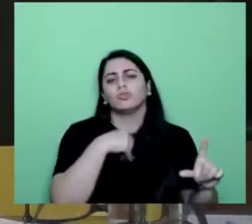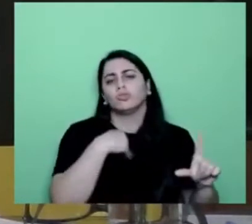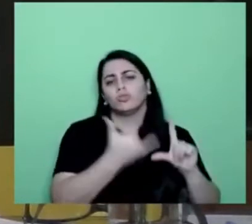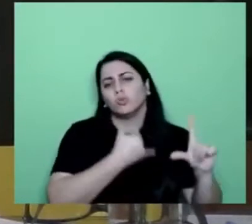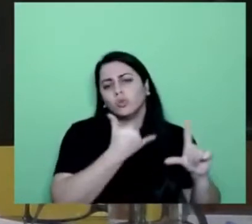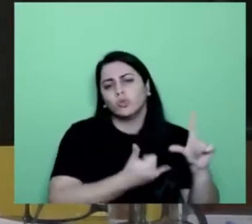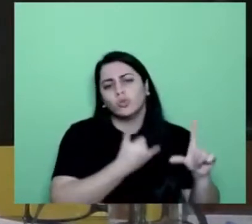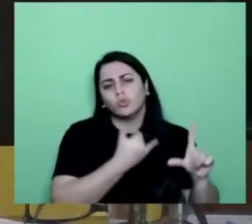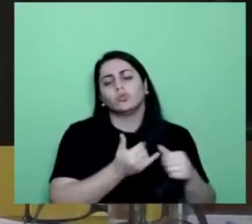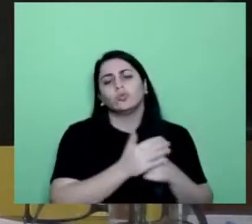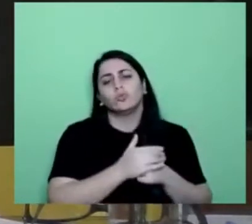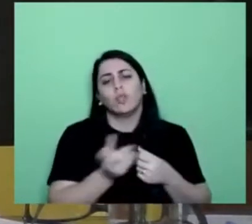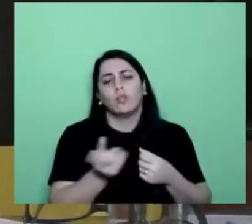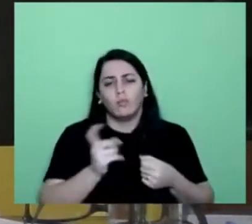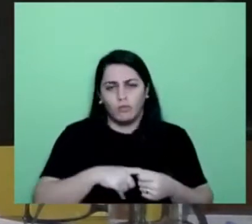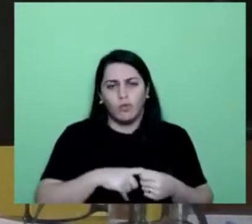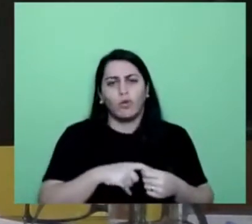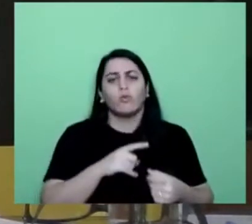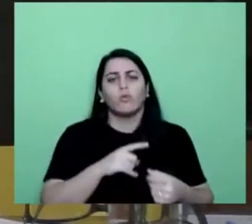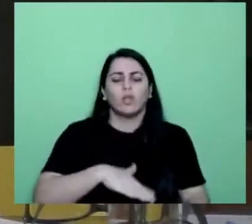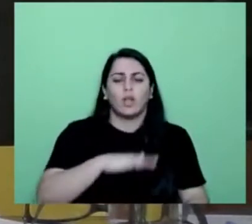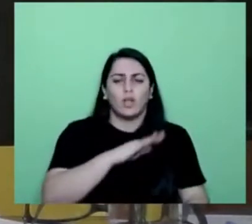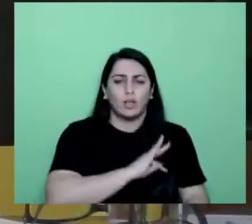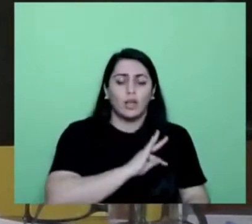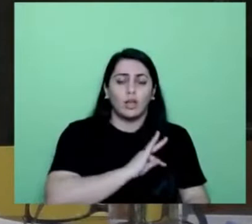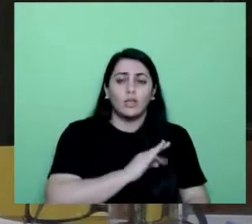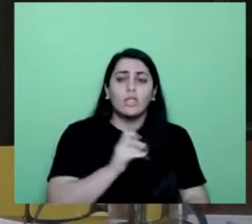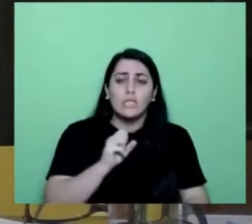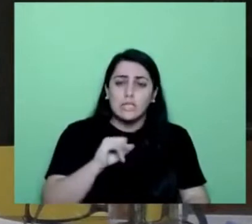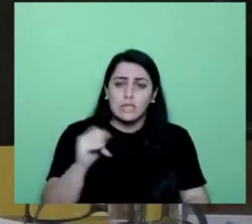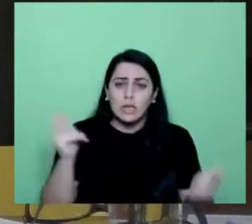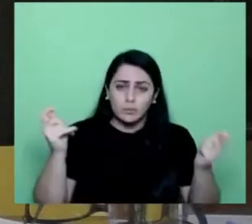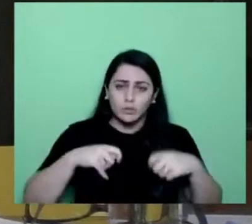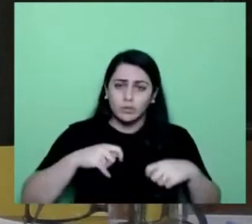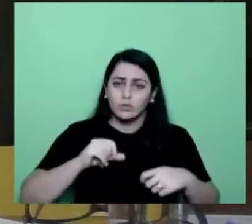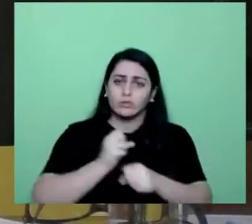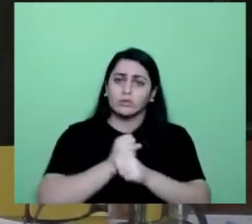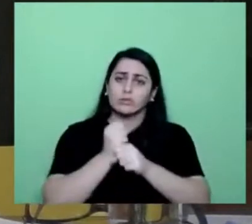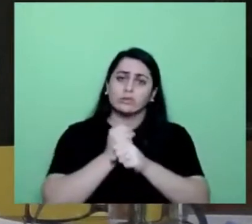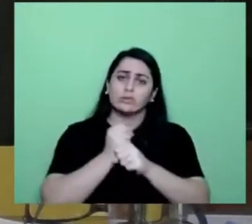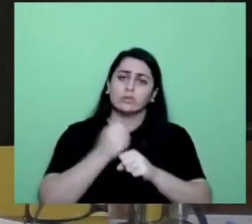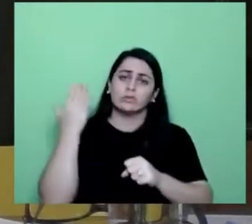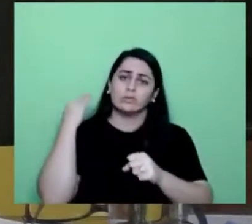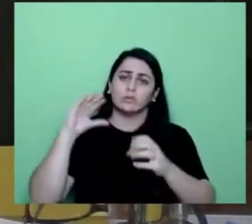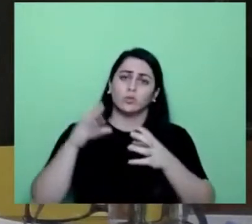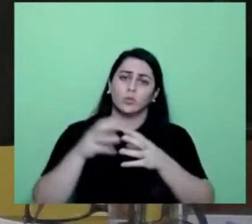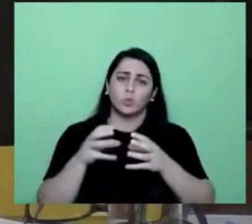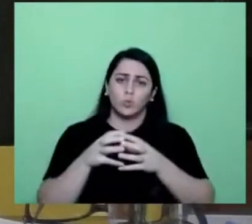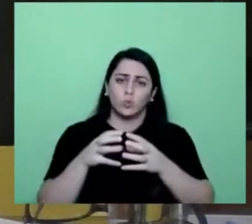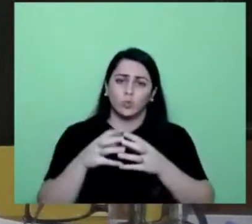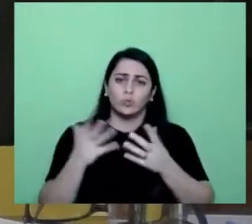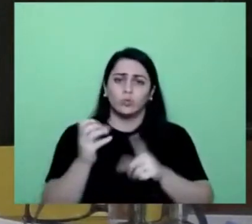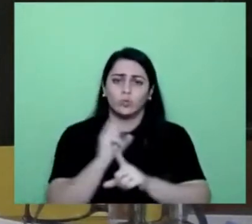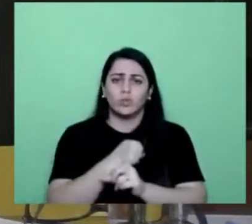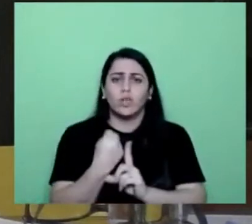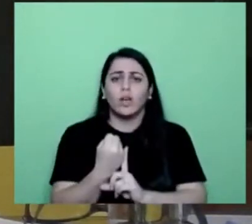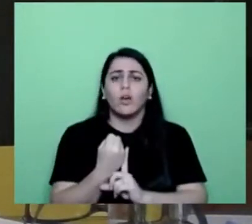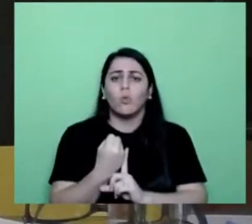Isso era possível. Se foi possível, há anos atrás, por uma ação social, como não é possível pelo poder público?